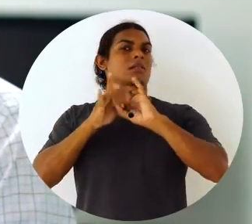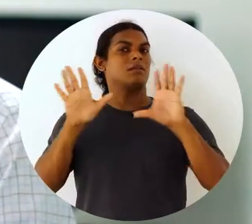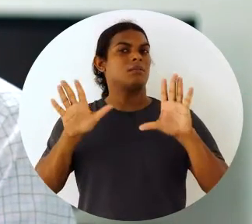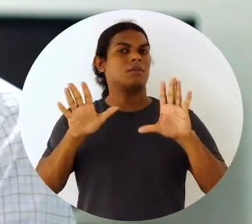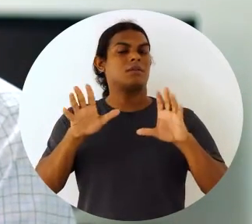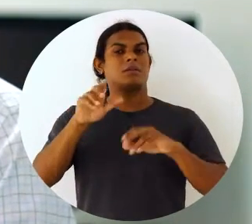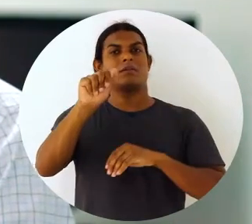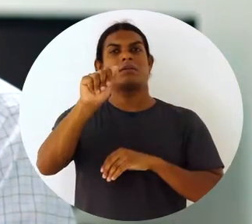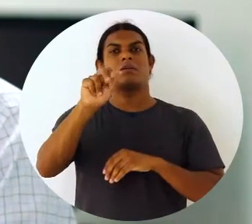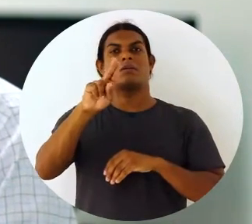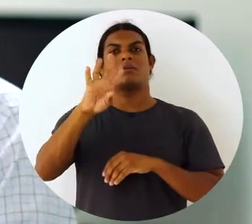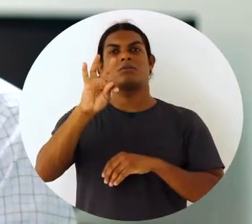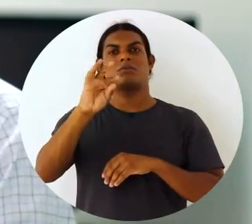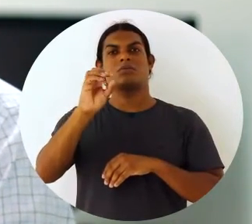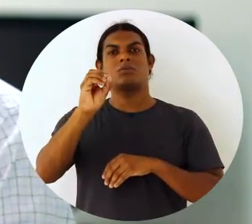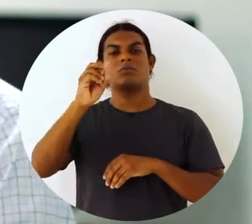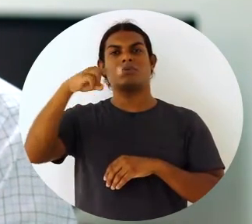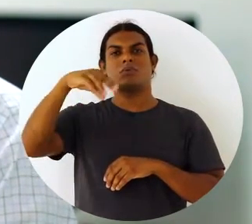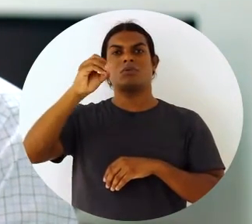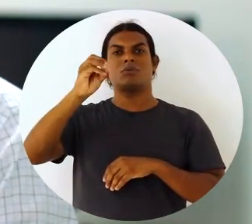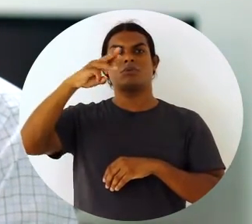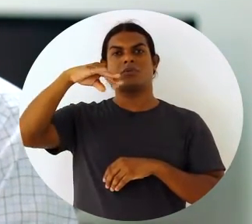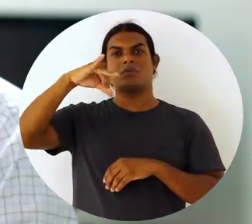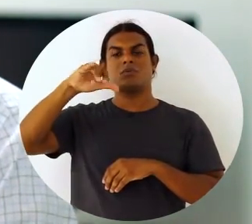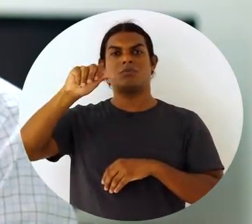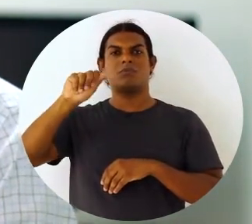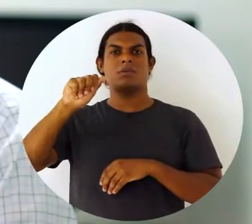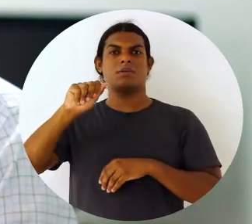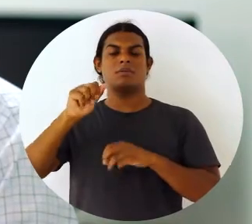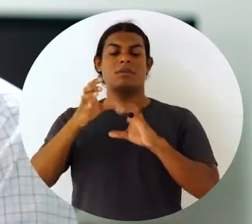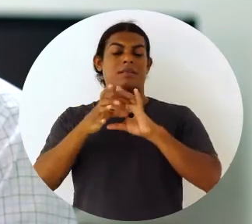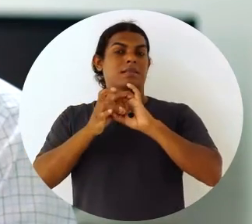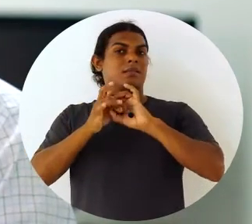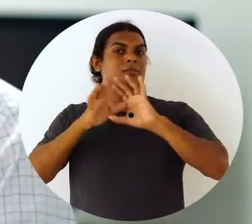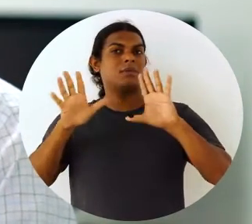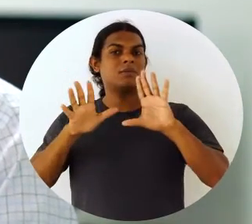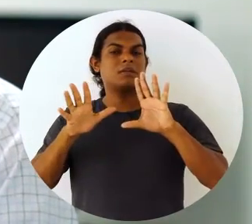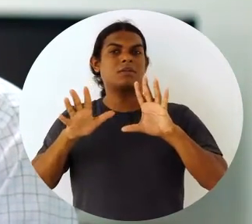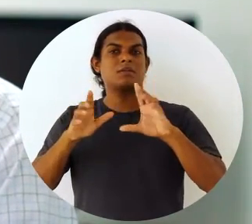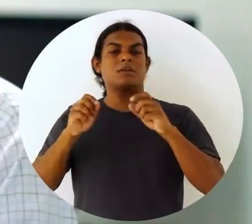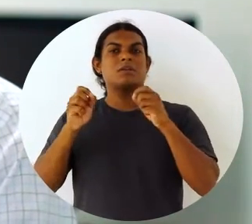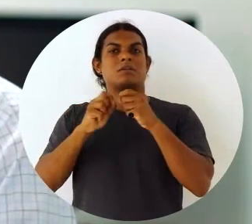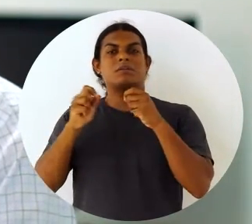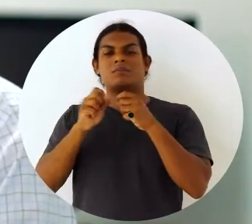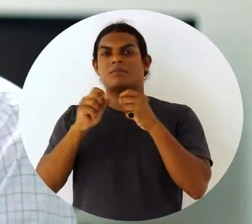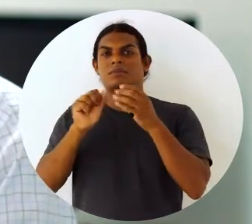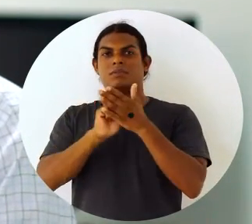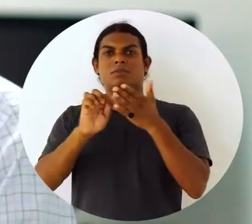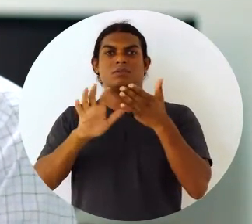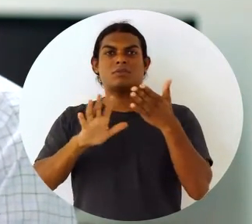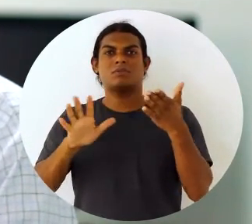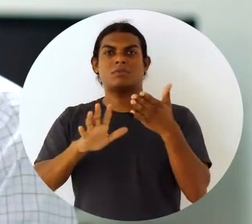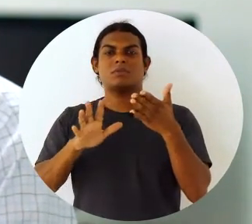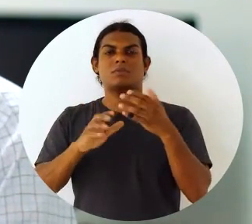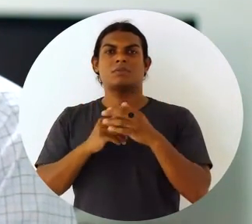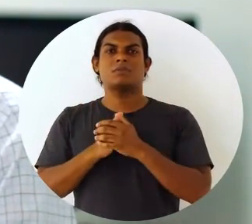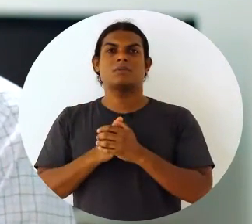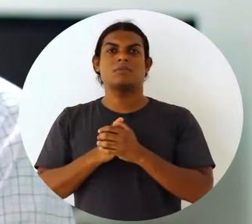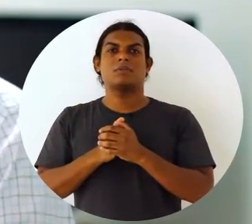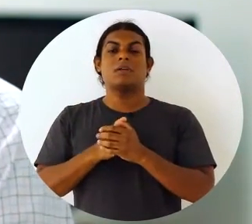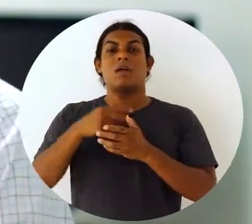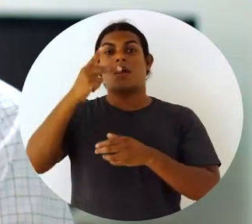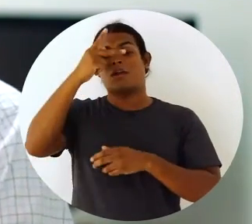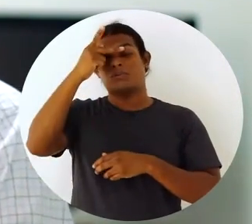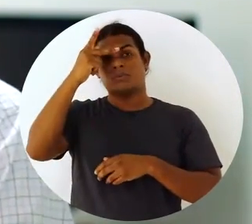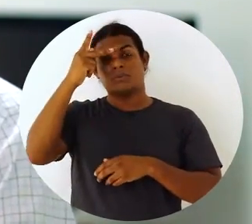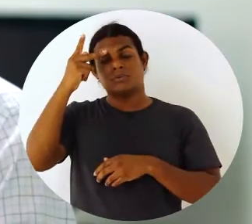intensificou essa questão da autonomia que foi posta, que foi falada como um fator de motivação por Heisberg. Os indivíduos precisam ser observados dentro da organização como